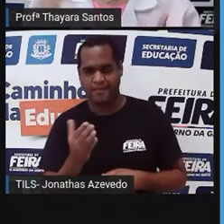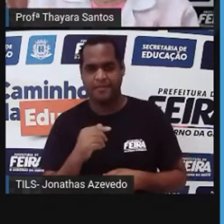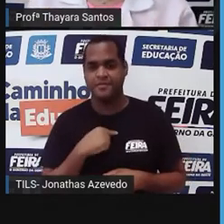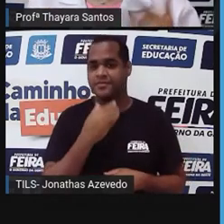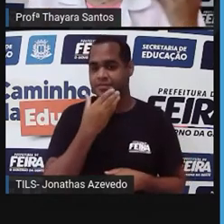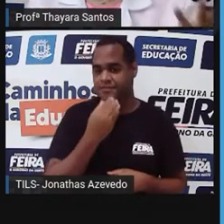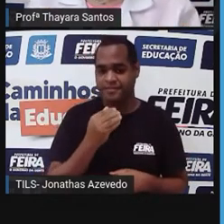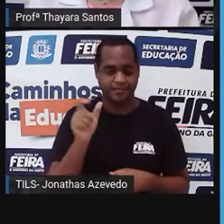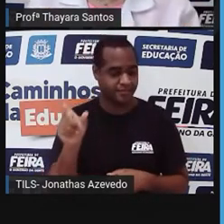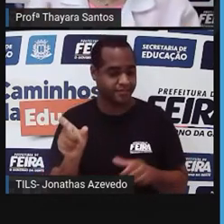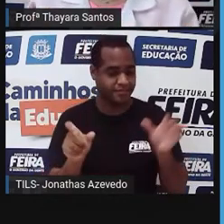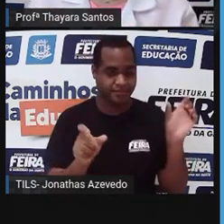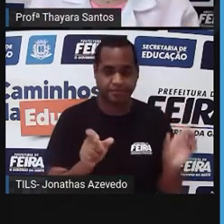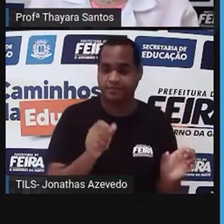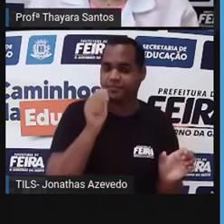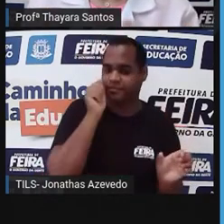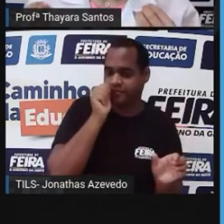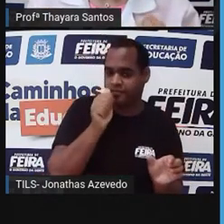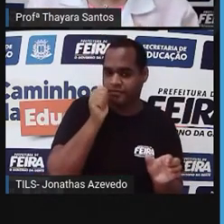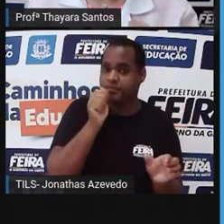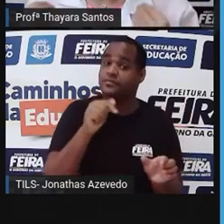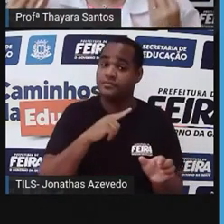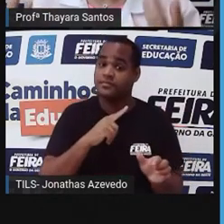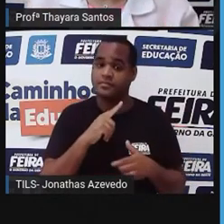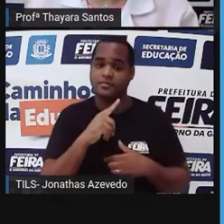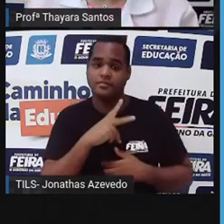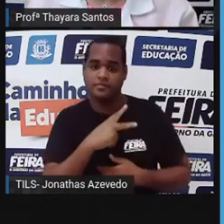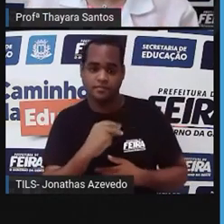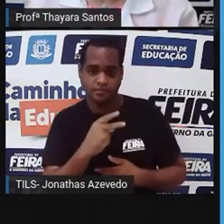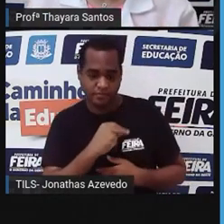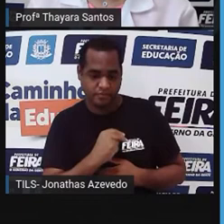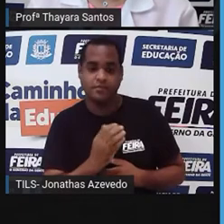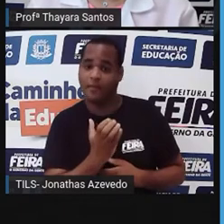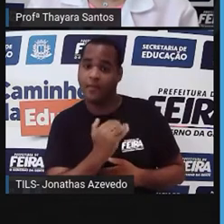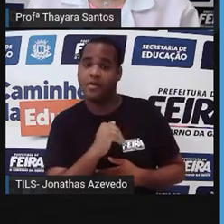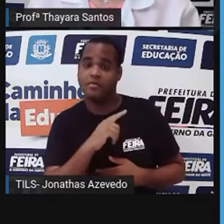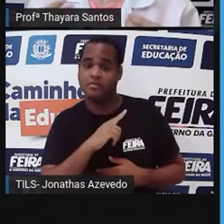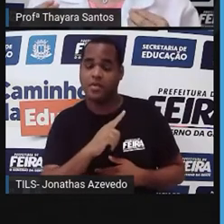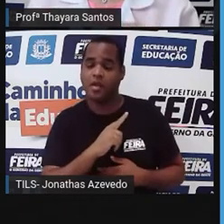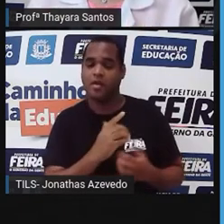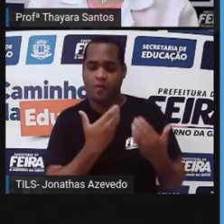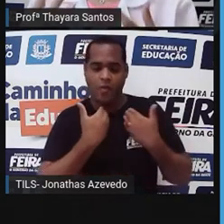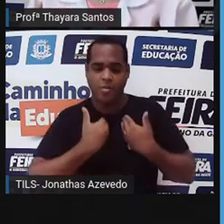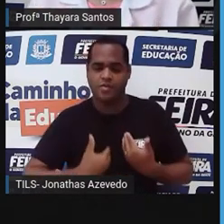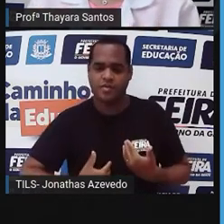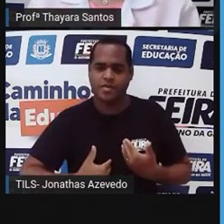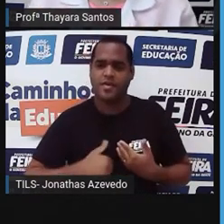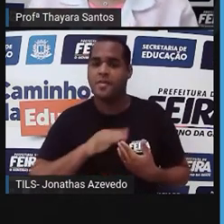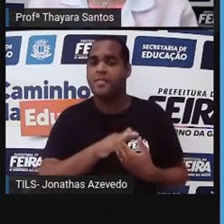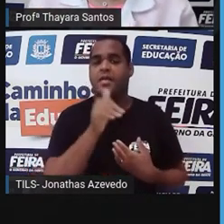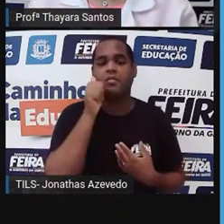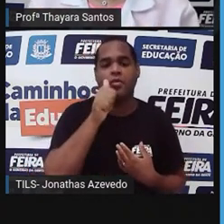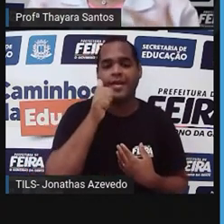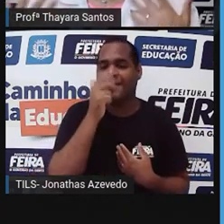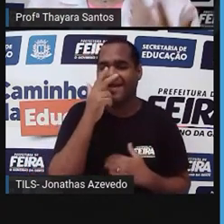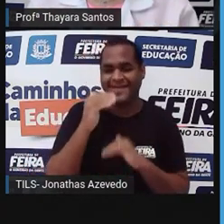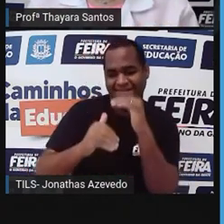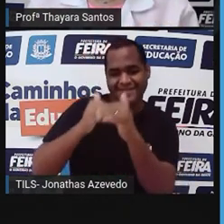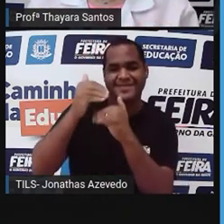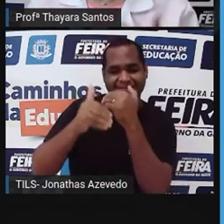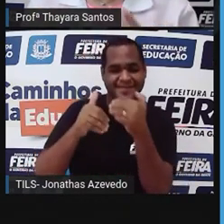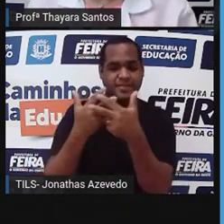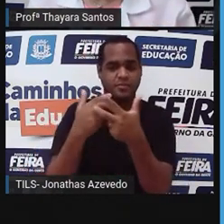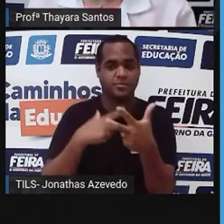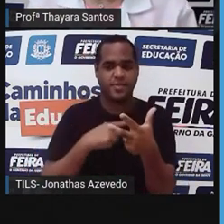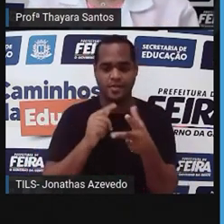Tanto o homem quanto a mulher da nossa espécie, eles possuem essa glândula mamária, só que na mulher ela está mais desenvolvida pela